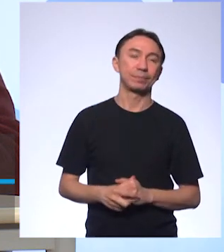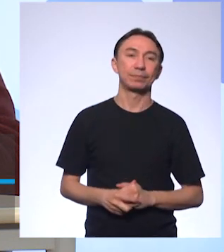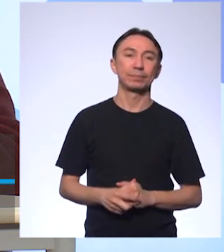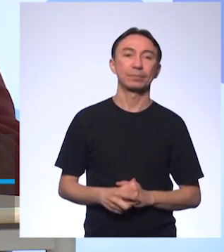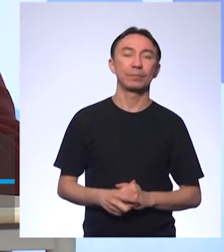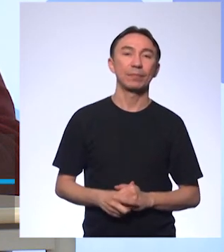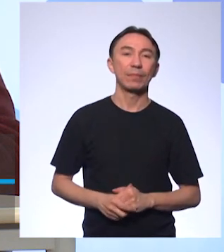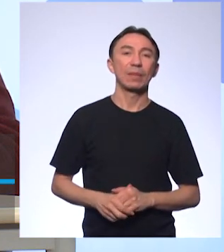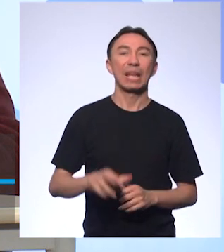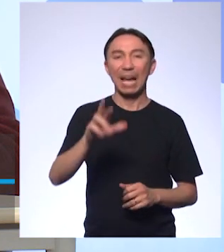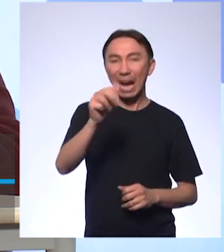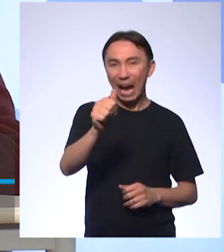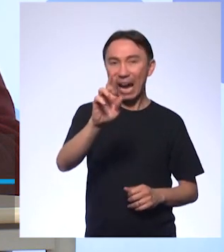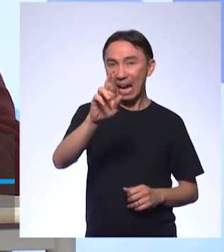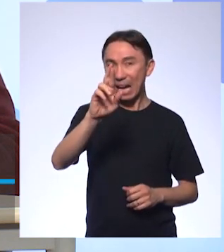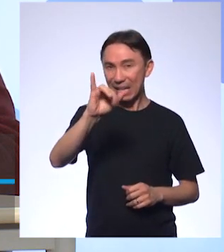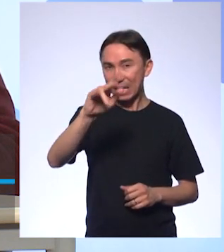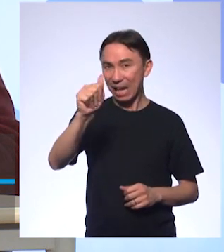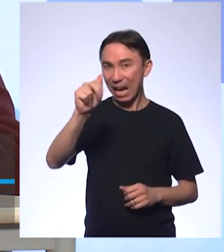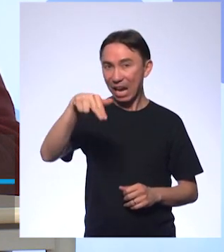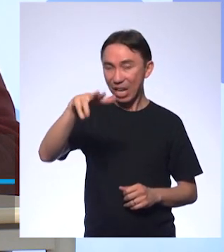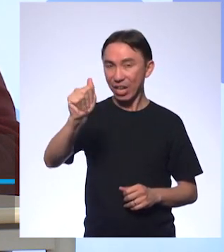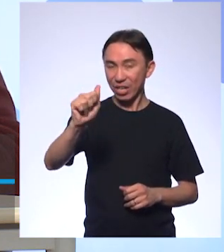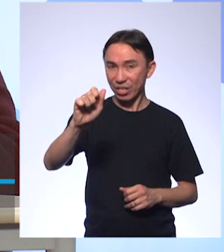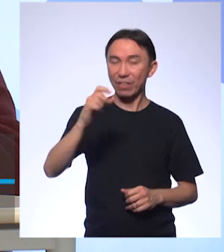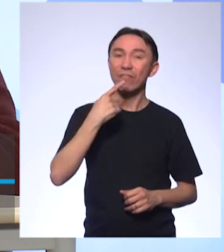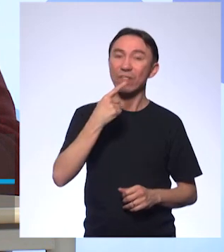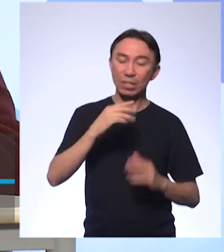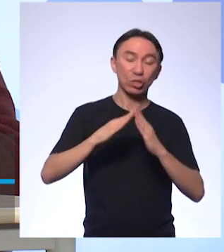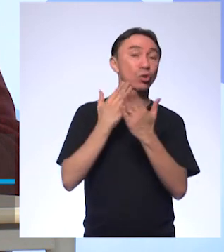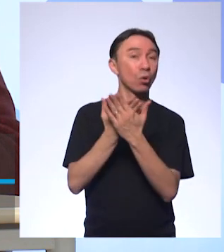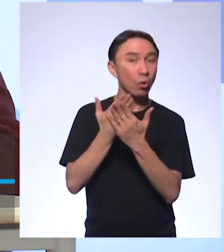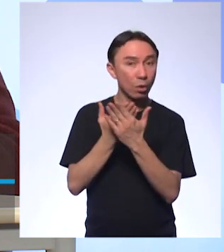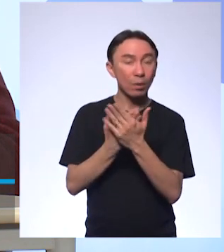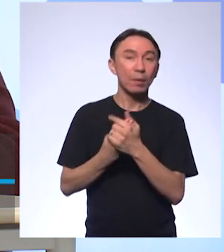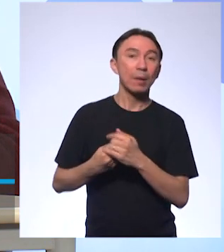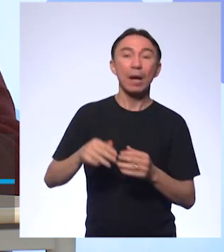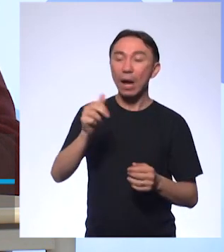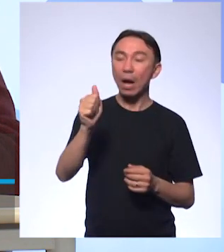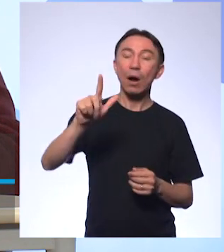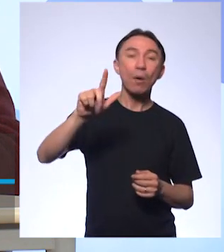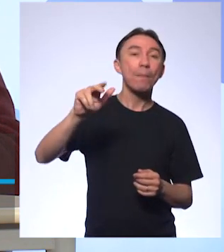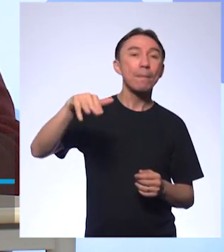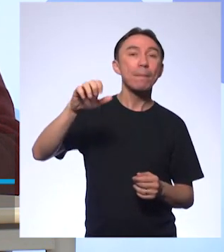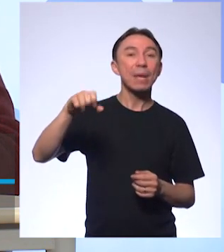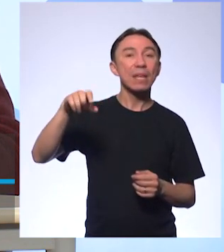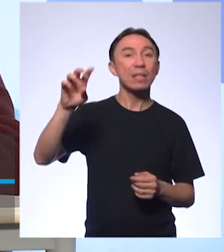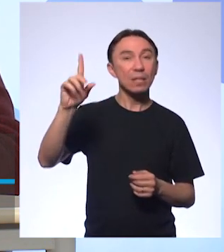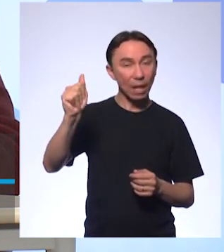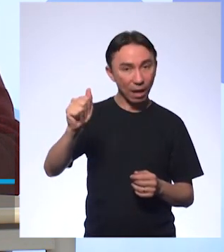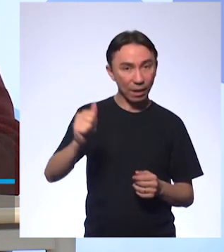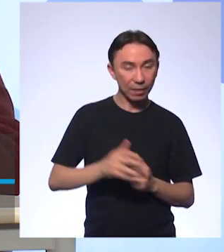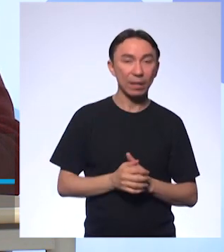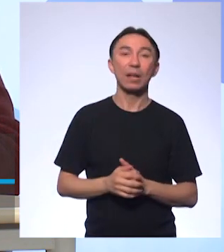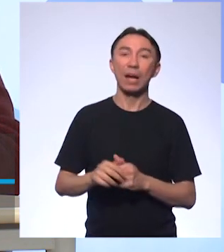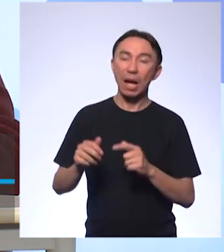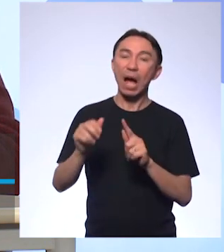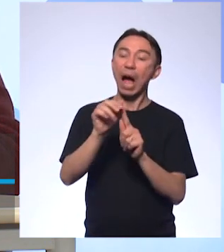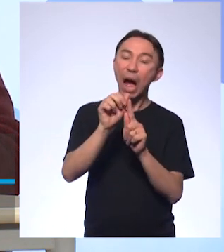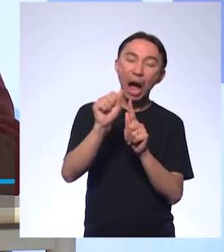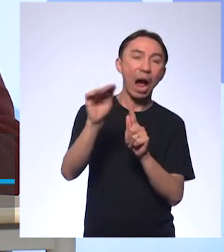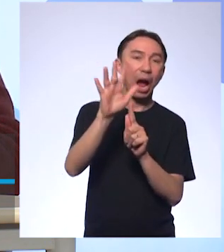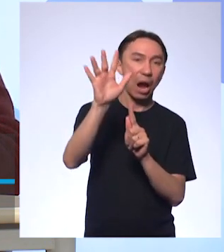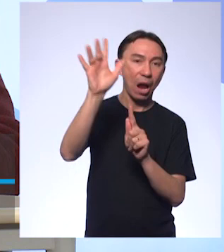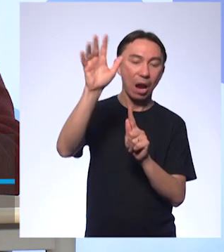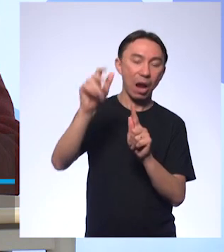Ariane, refrigerante, leite e água com gás, da escola estadual José Marcelino de Almeida, através da professora Raquel. E,